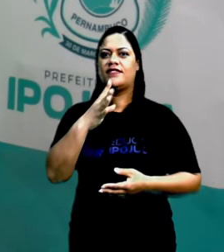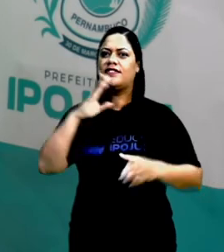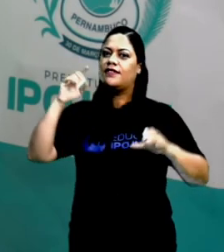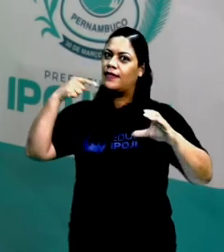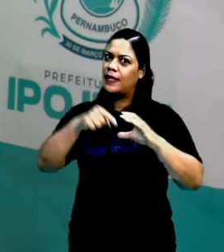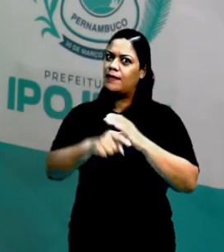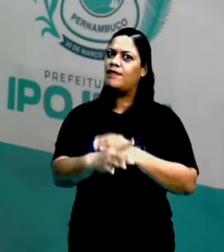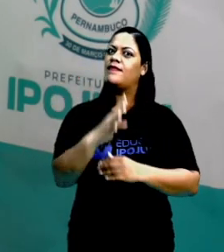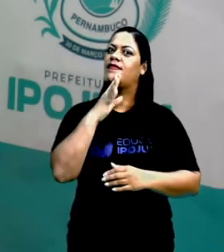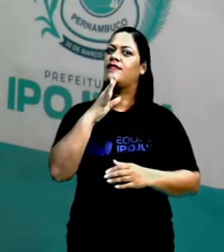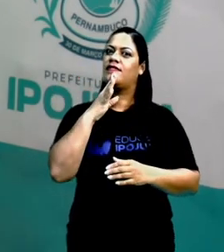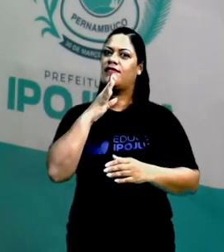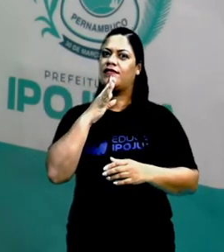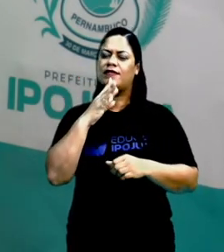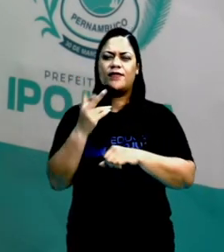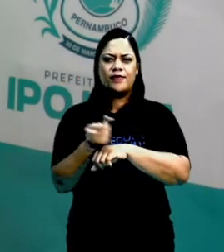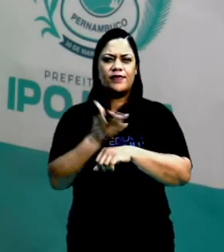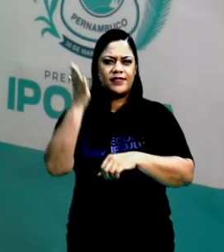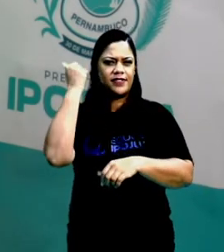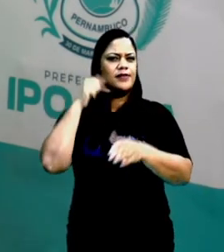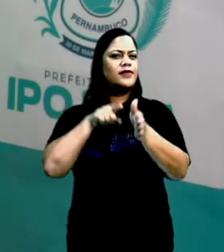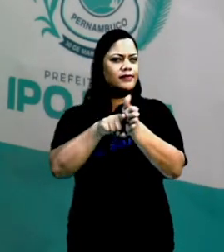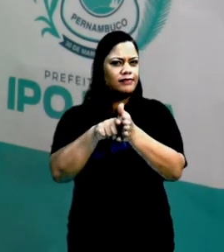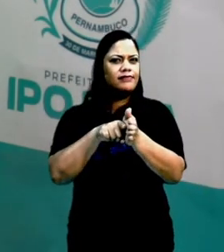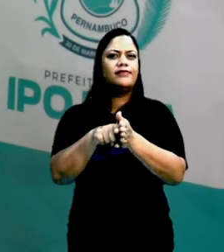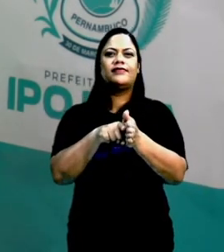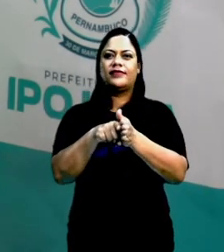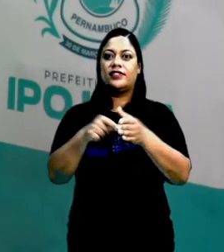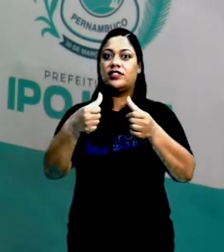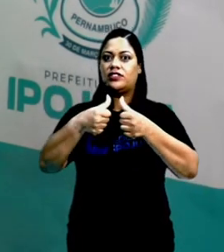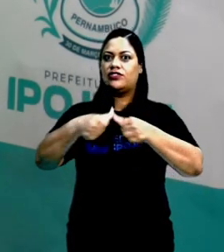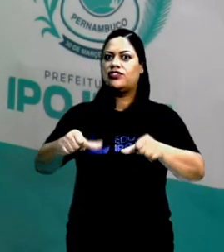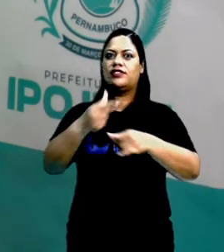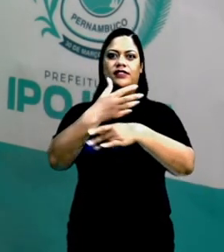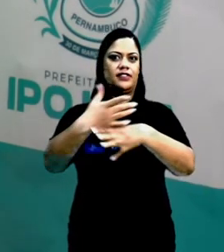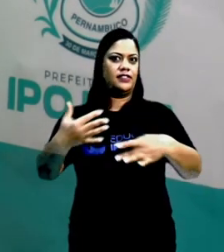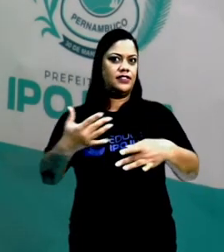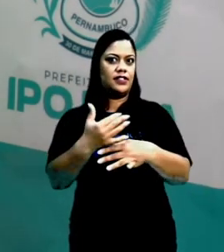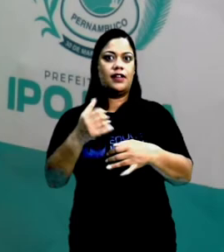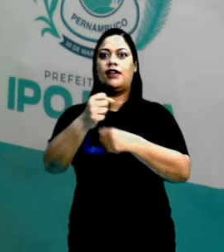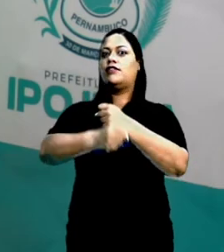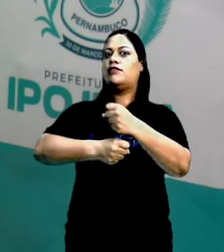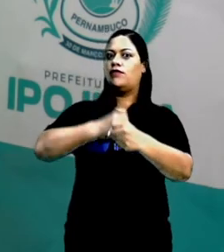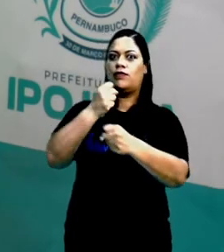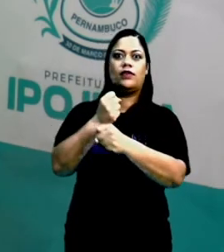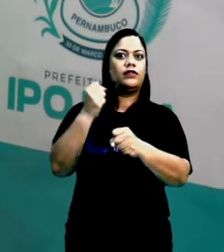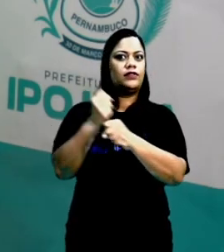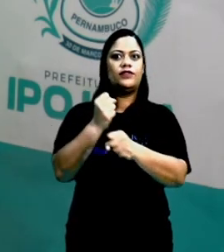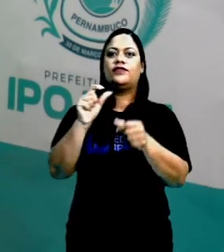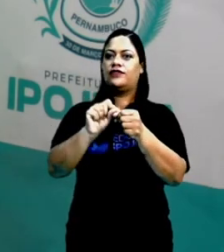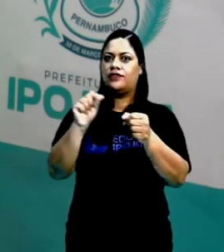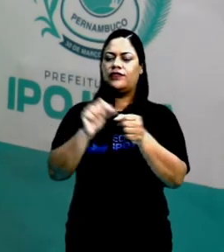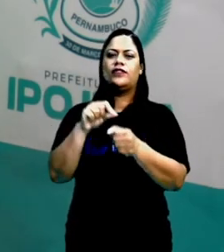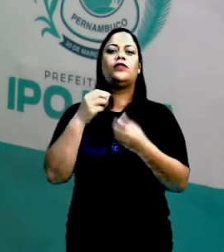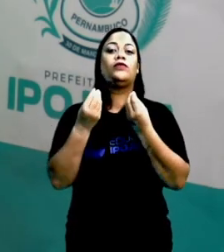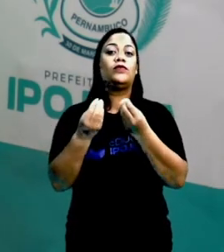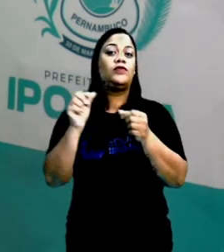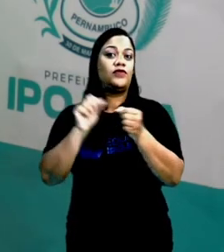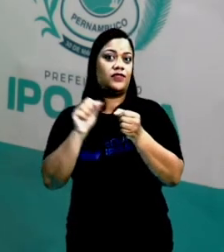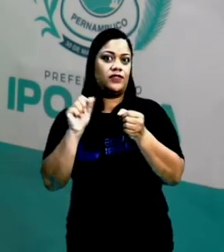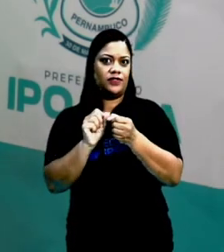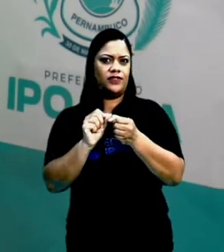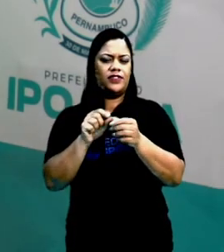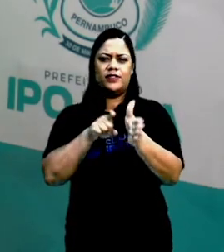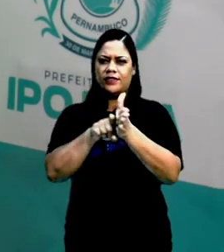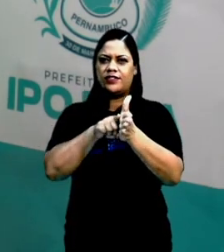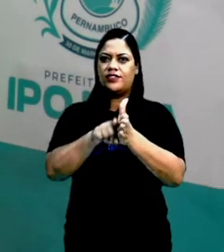Aprofunda! Faz uma pesquisa sobre aquele monumento, onde eles estão e qual a cidade, qual foi o ano que construiu, de que foi feito. Faz uma